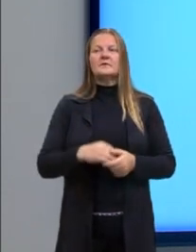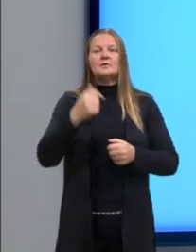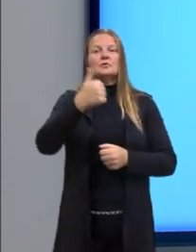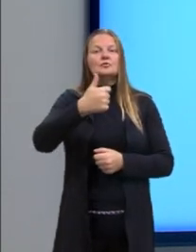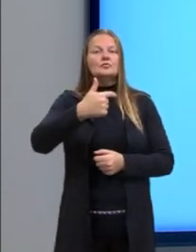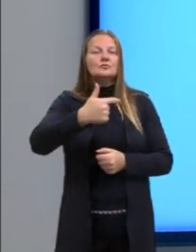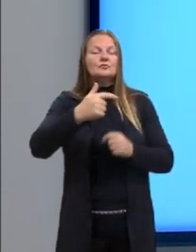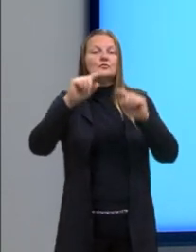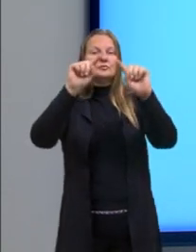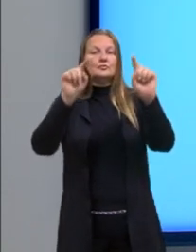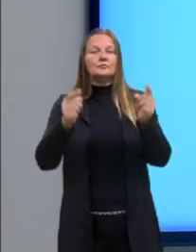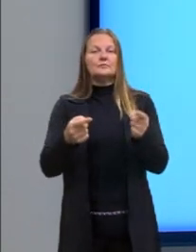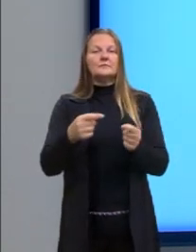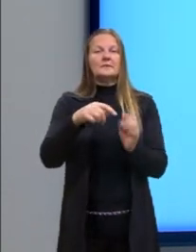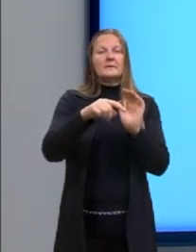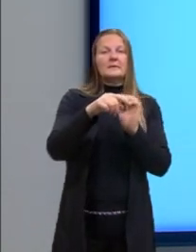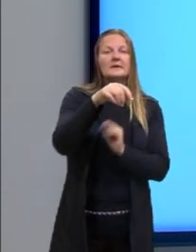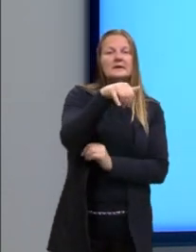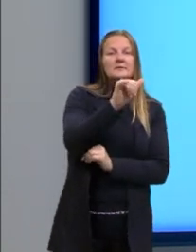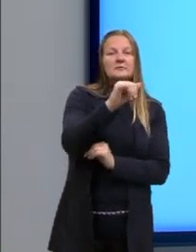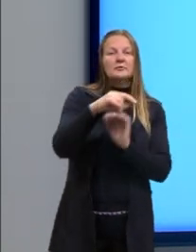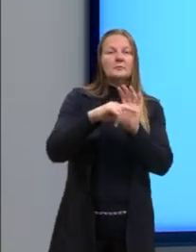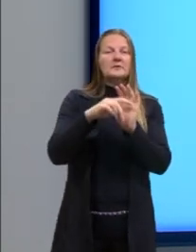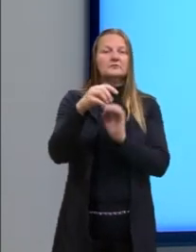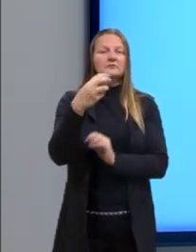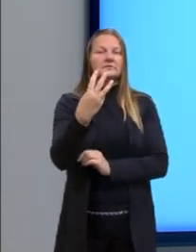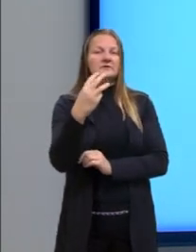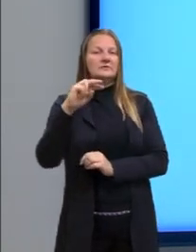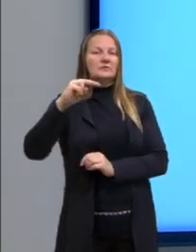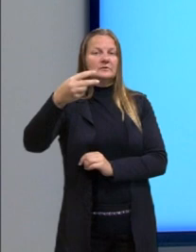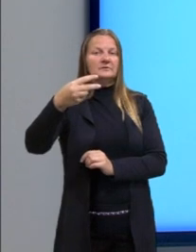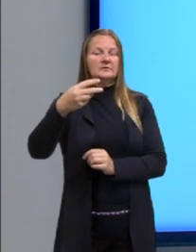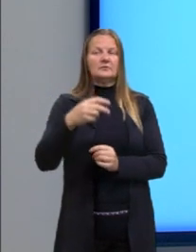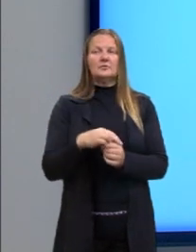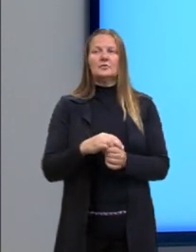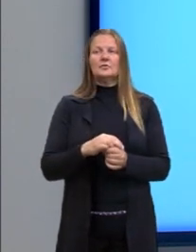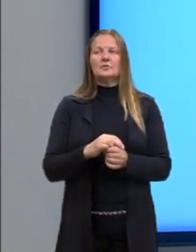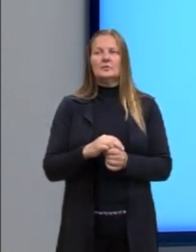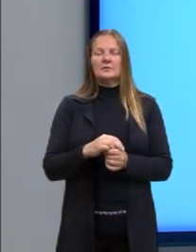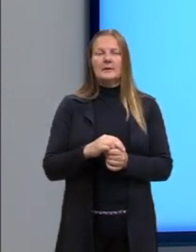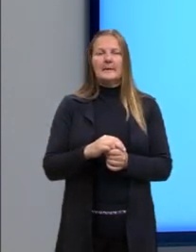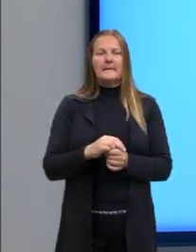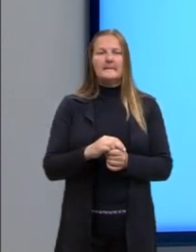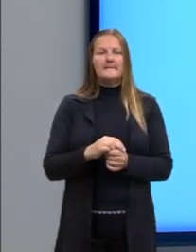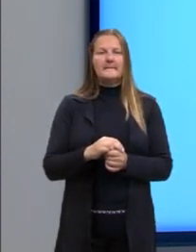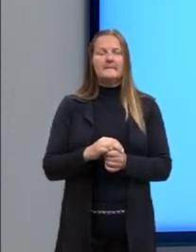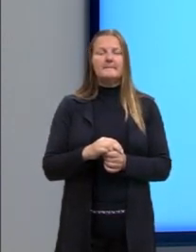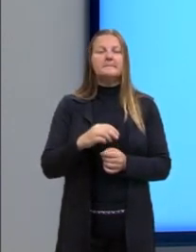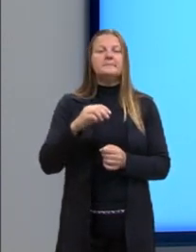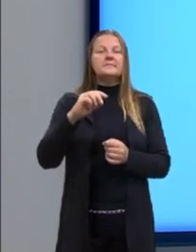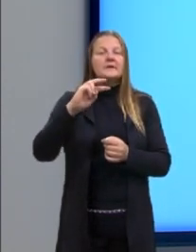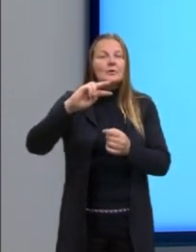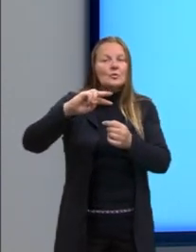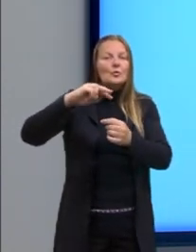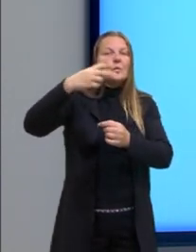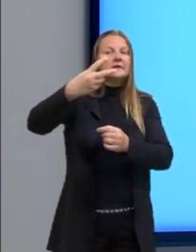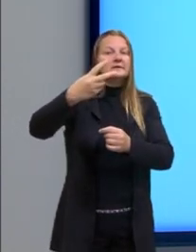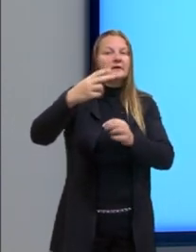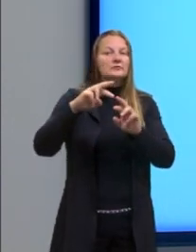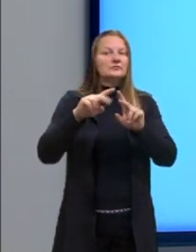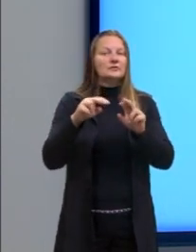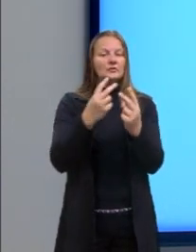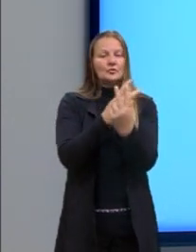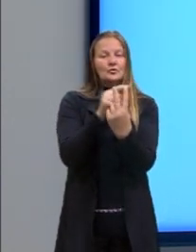tínhamos y menos 3 ao quadrado. E aí nós chamamos de quadrado da diferença de dois